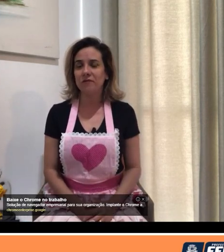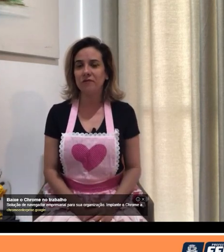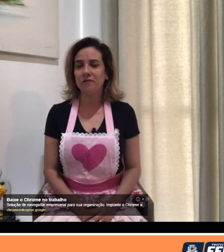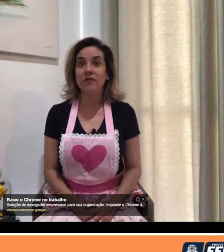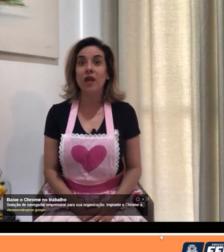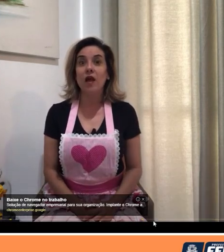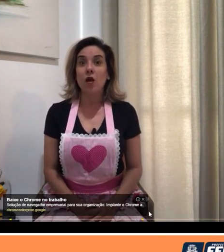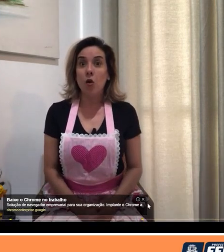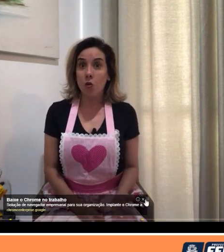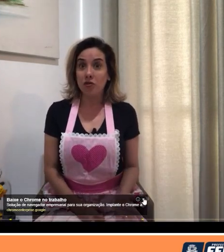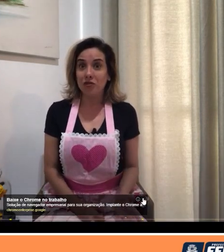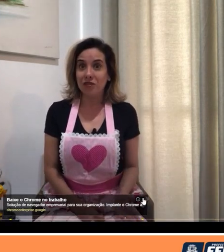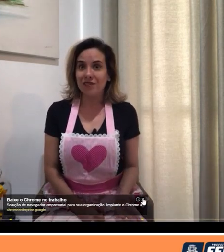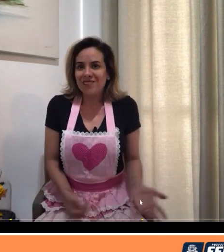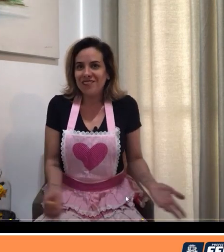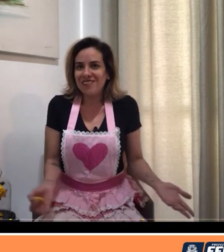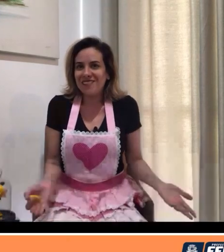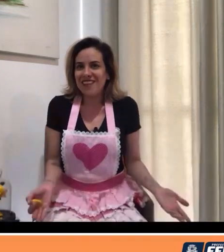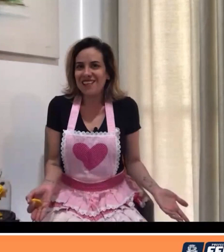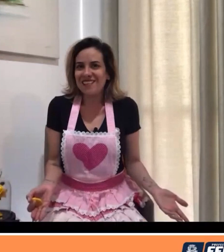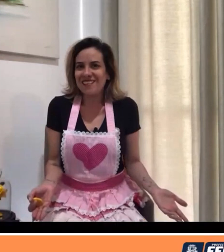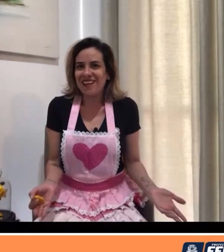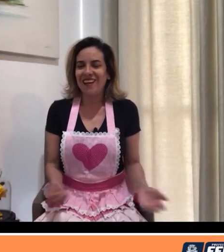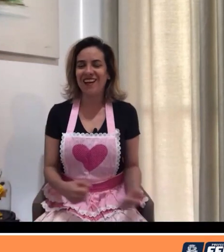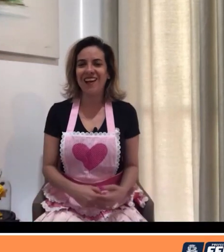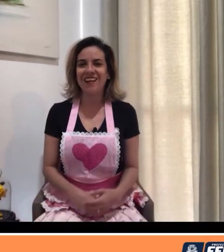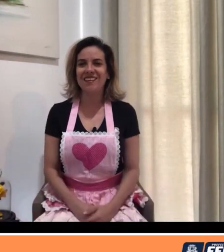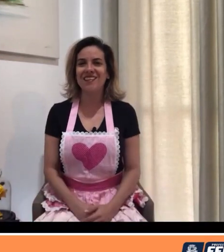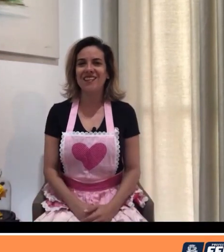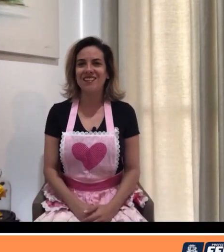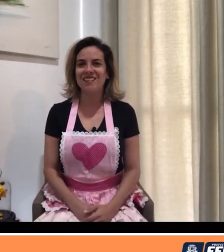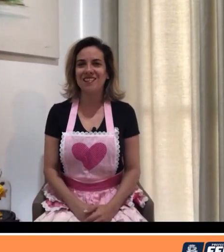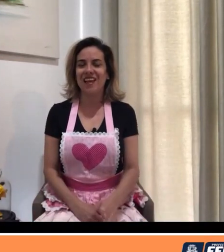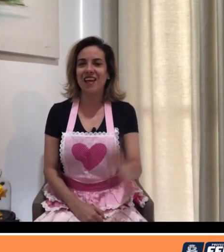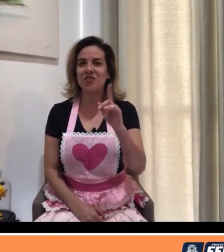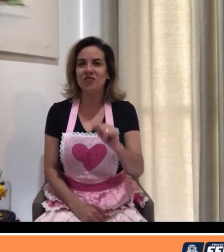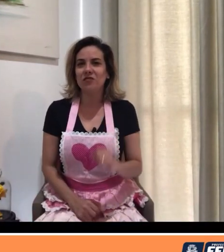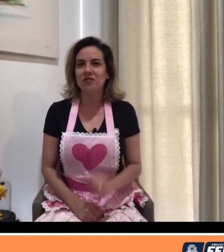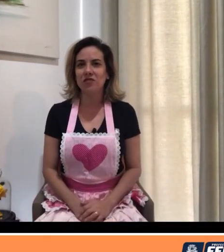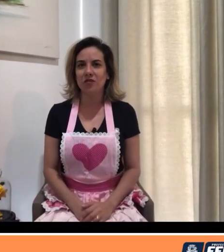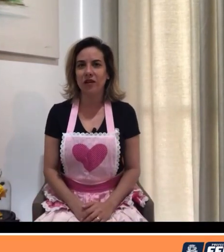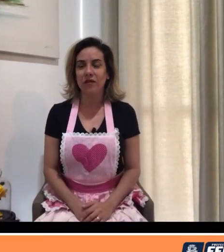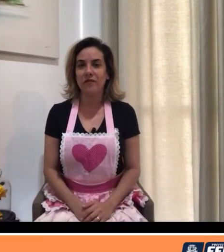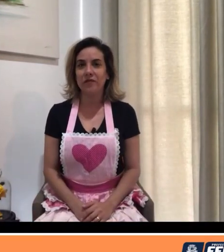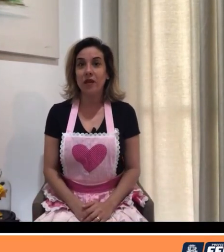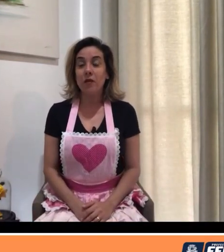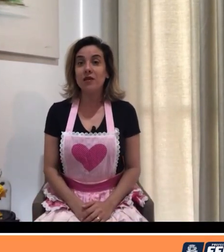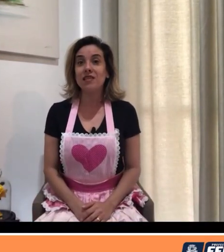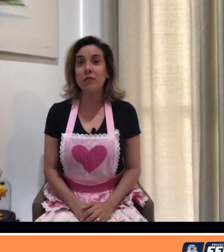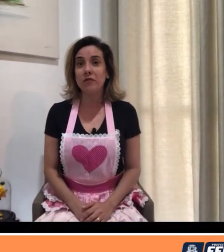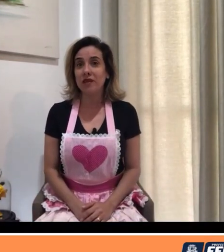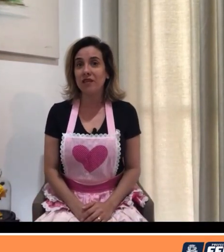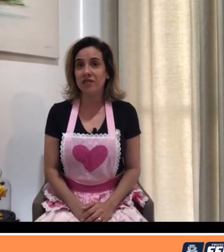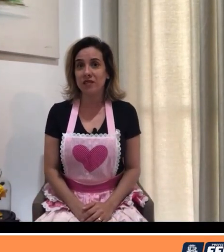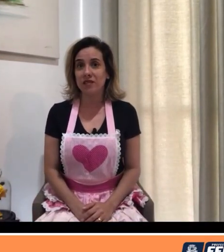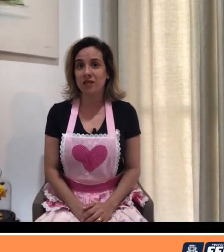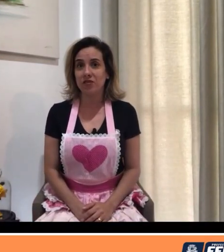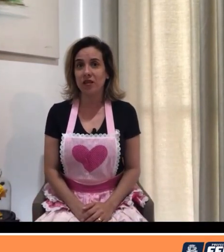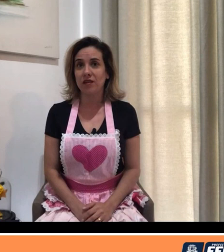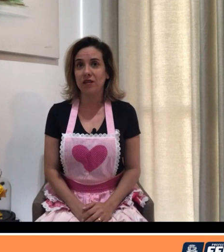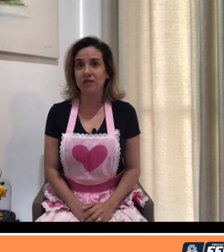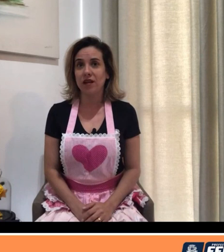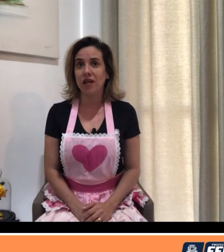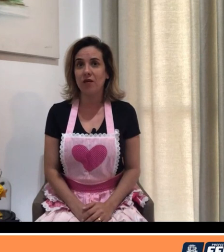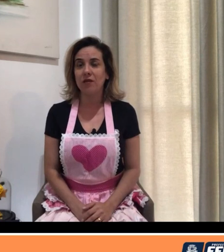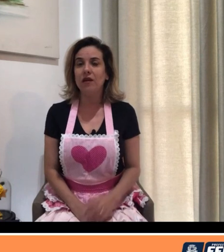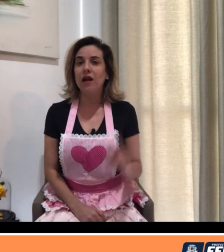literatura. Hoje? Hoje é sexta! Ah, que delícia! É dia de ouvir história. Mas se é a primeira vez que